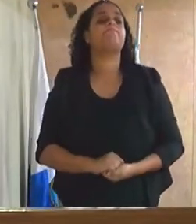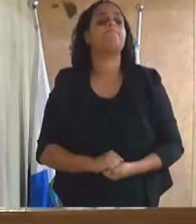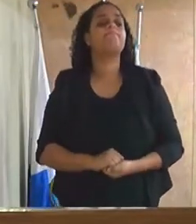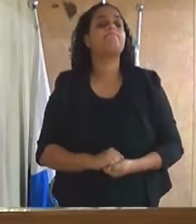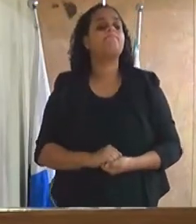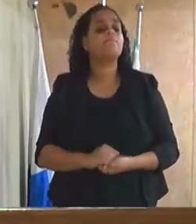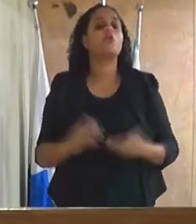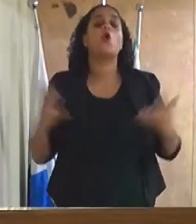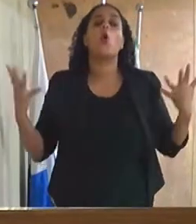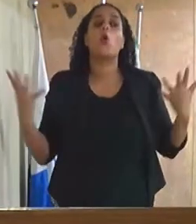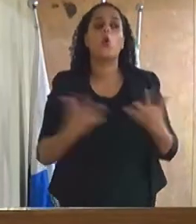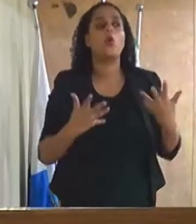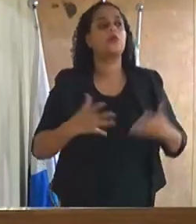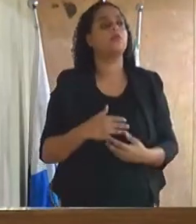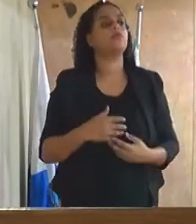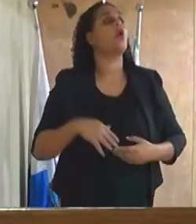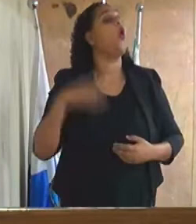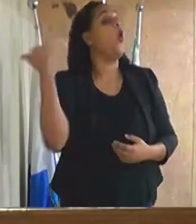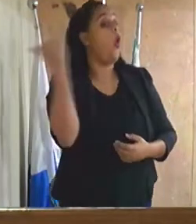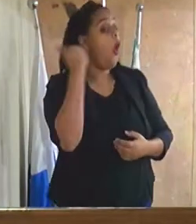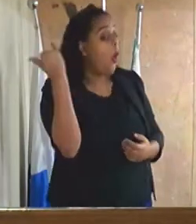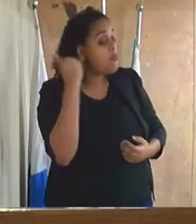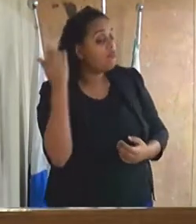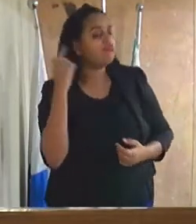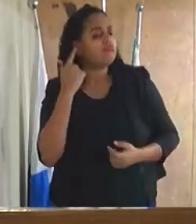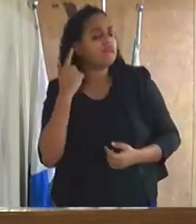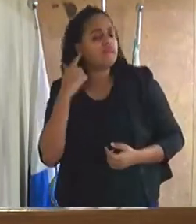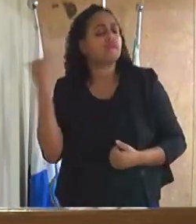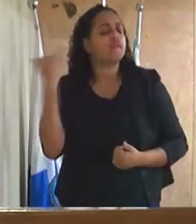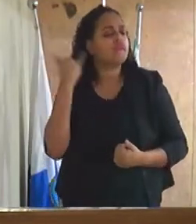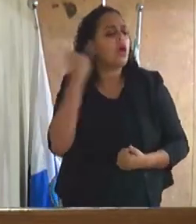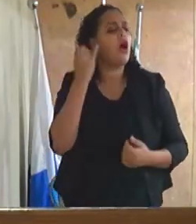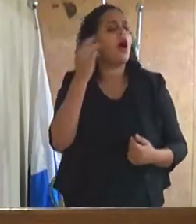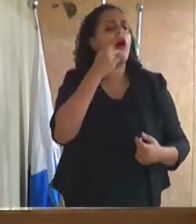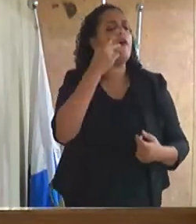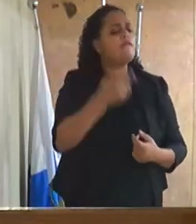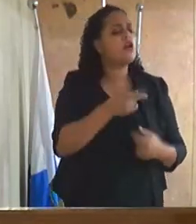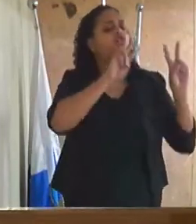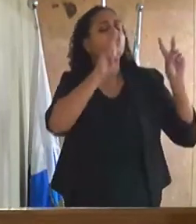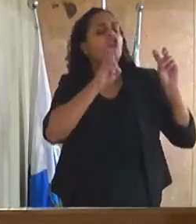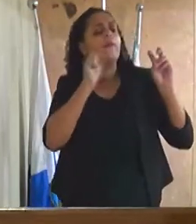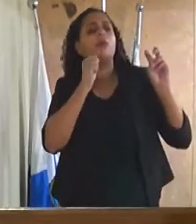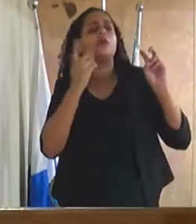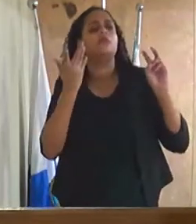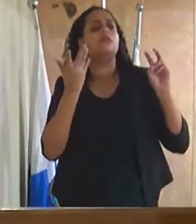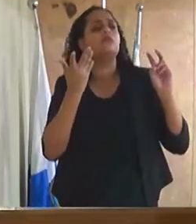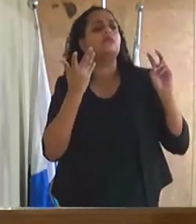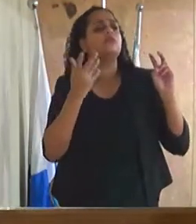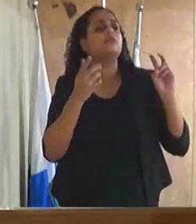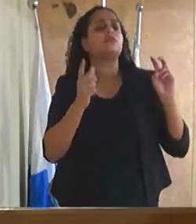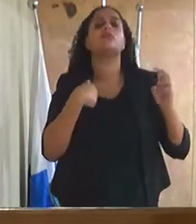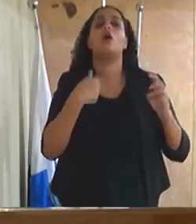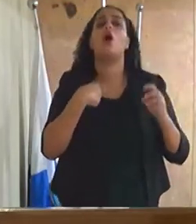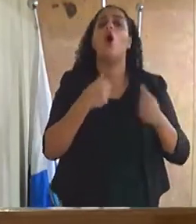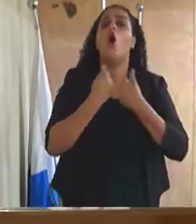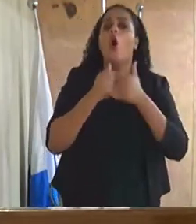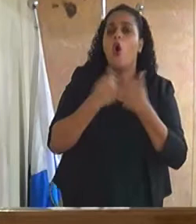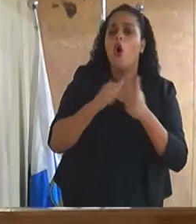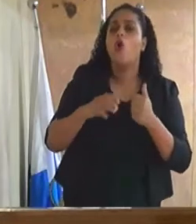agora ouvindo a fala de um dos vereadores falando sobre a questão do transporte público